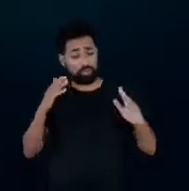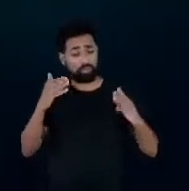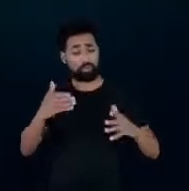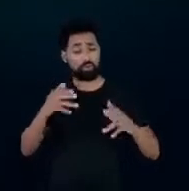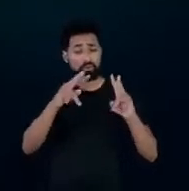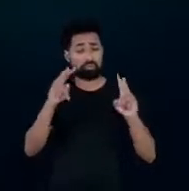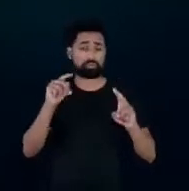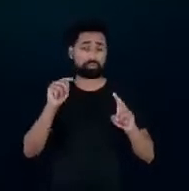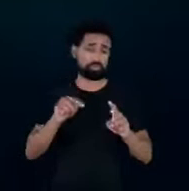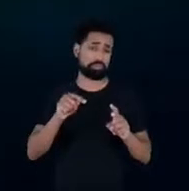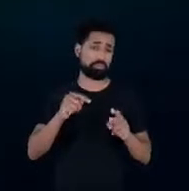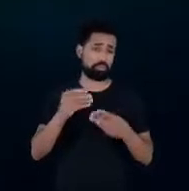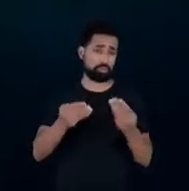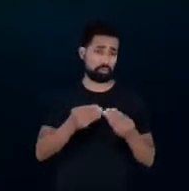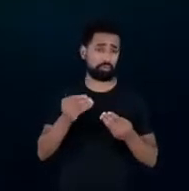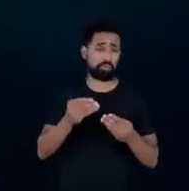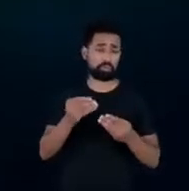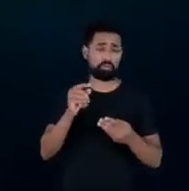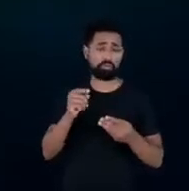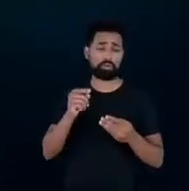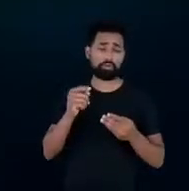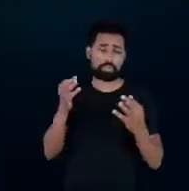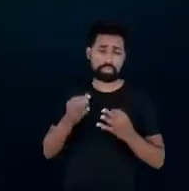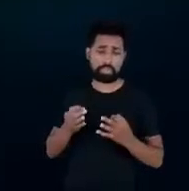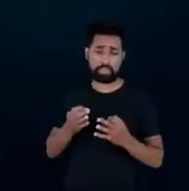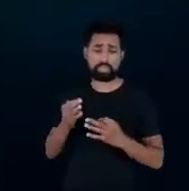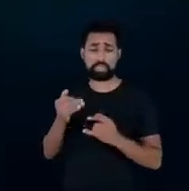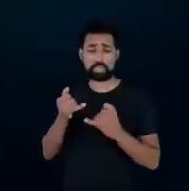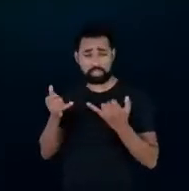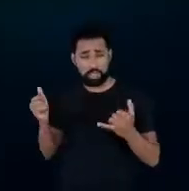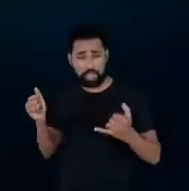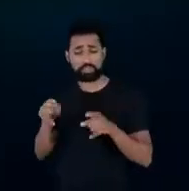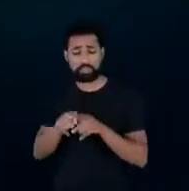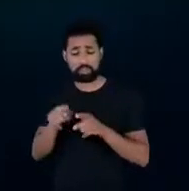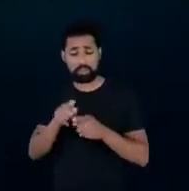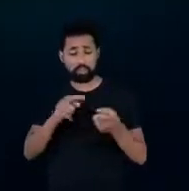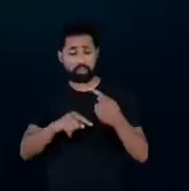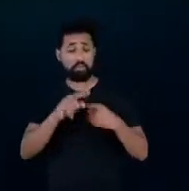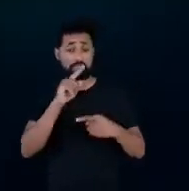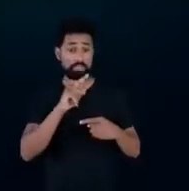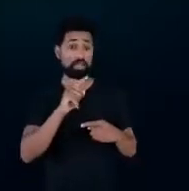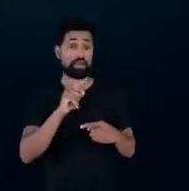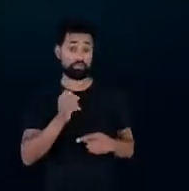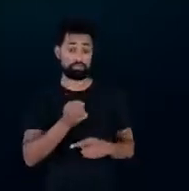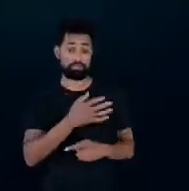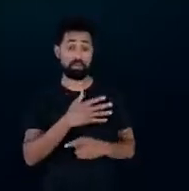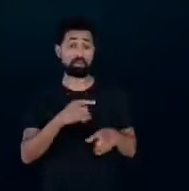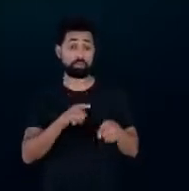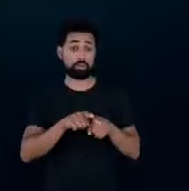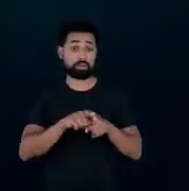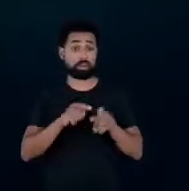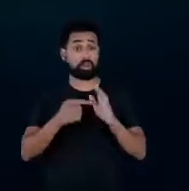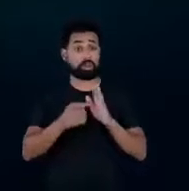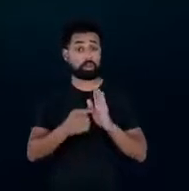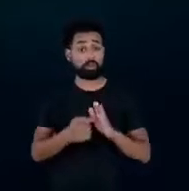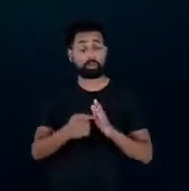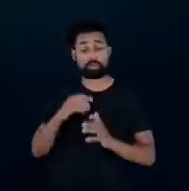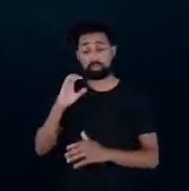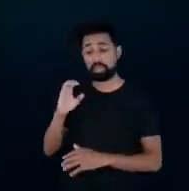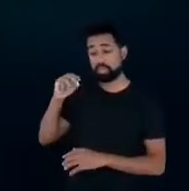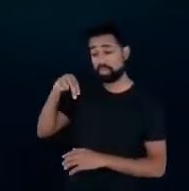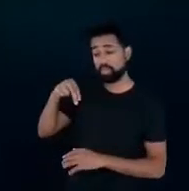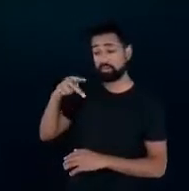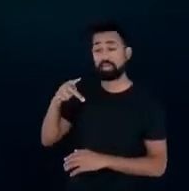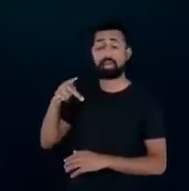e na inovação ao mesmo tempo né Marcel E eu trago também uma resolução CNPE que foi aprovada no